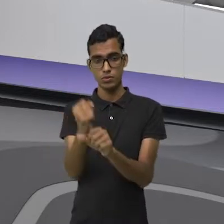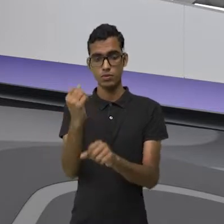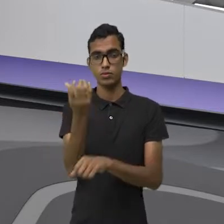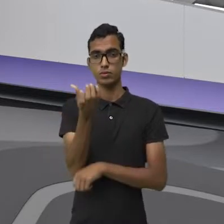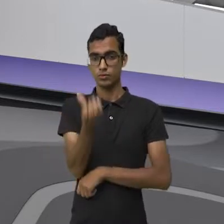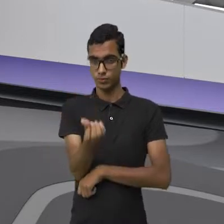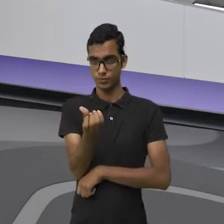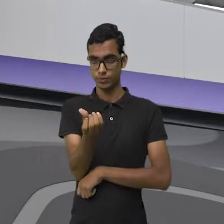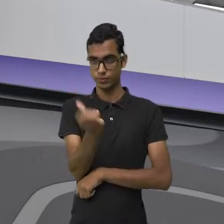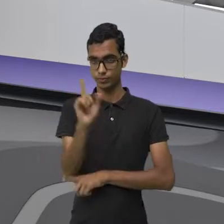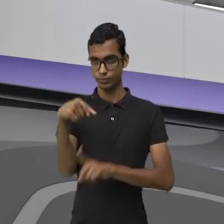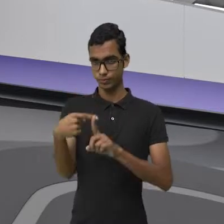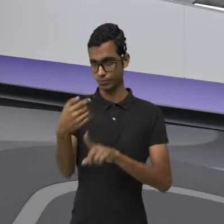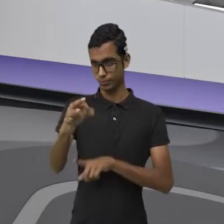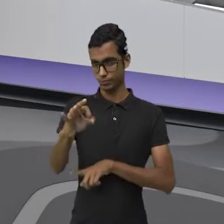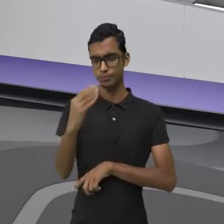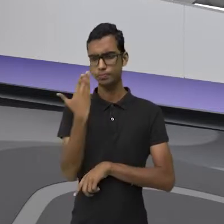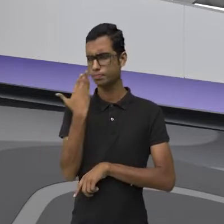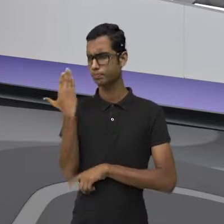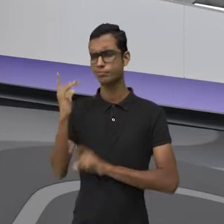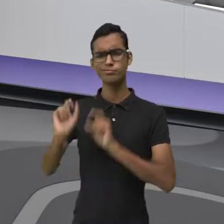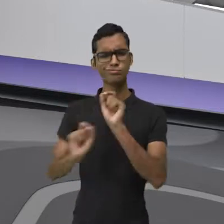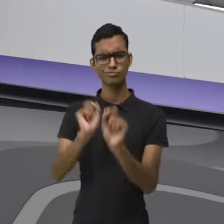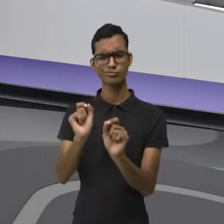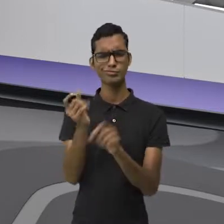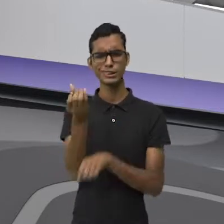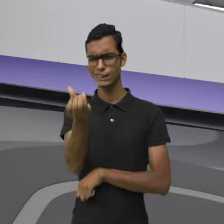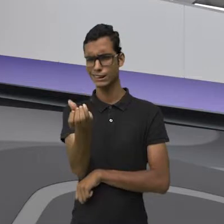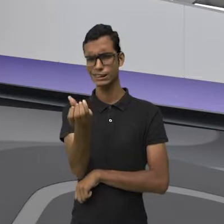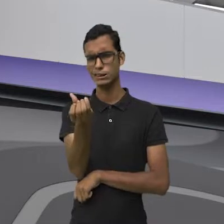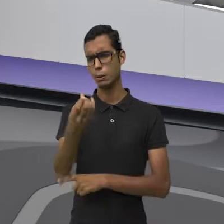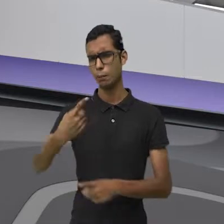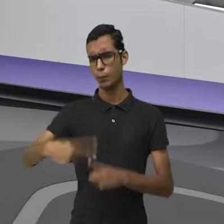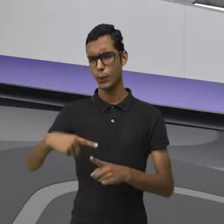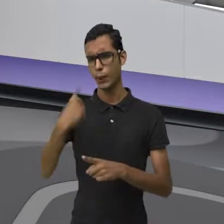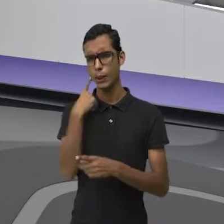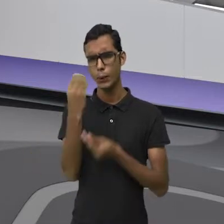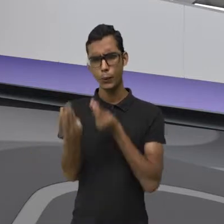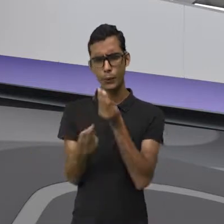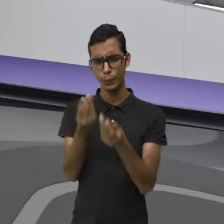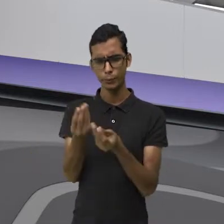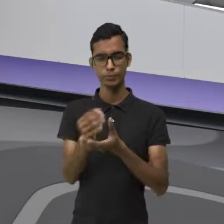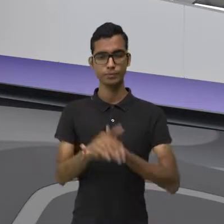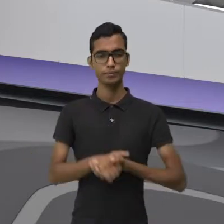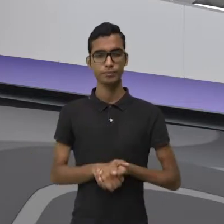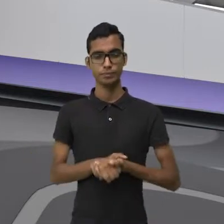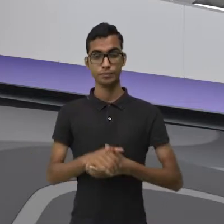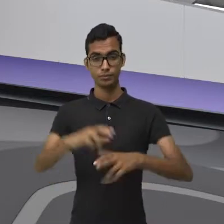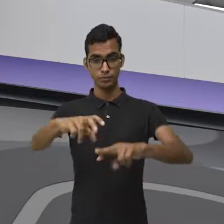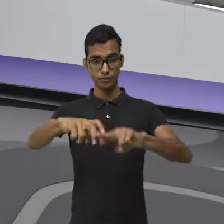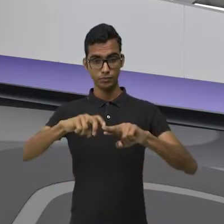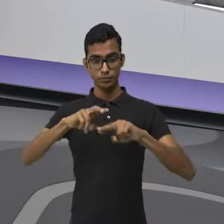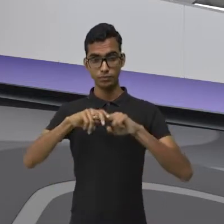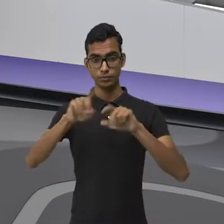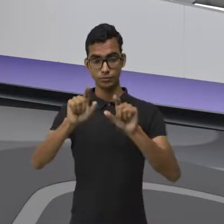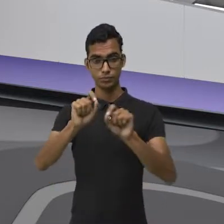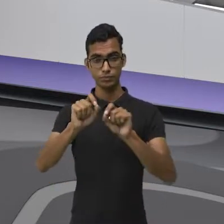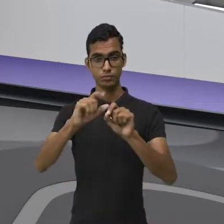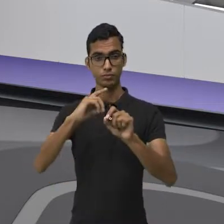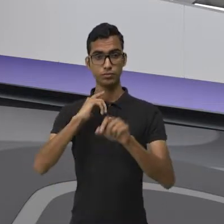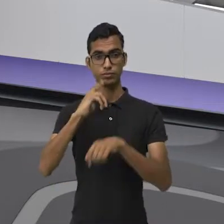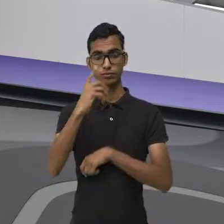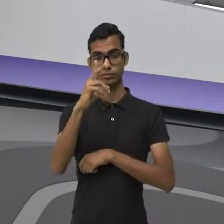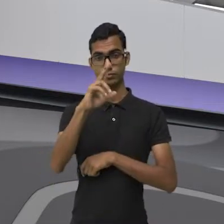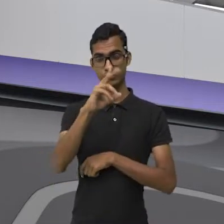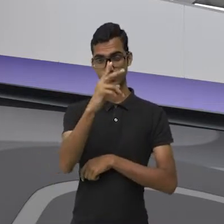é mais 6. Mas por que que o resultado é mais 6? Qual é a volta disso? Por quê? Mais 5